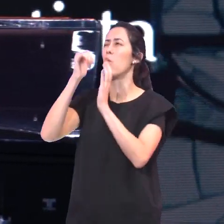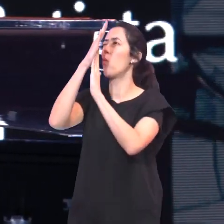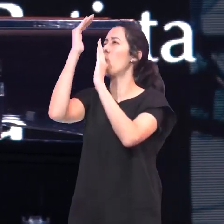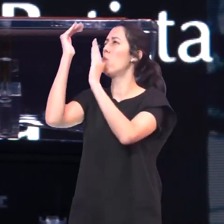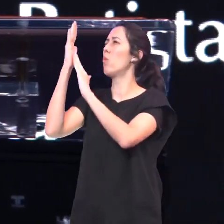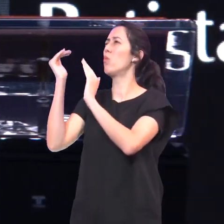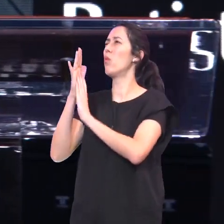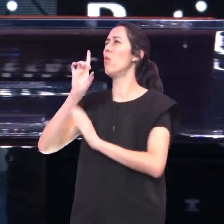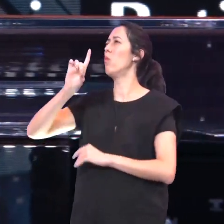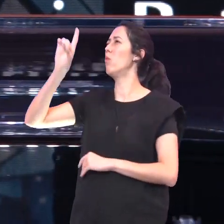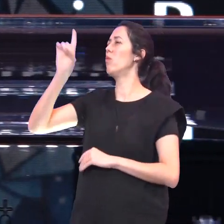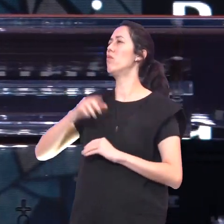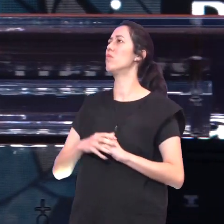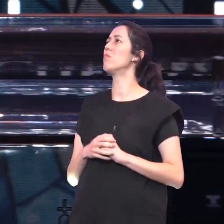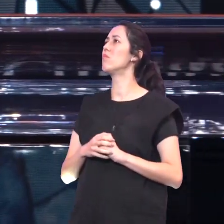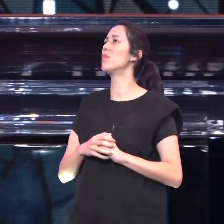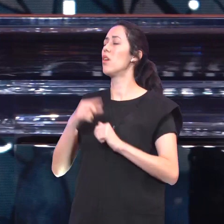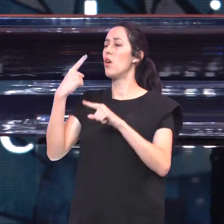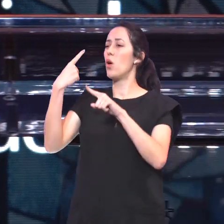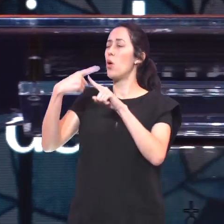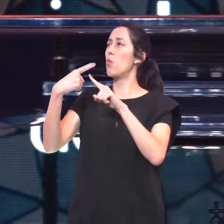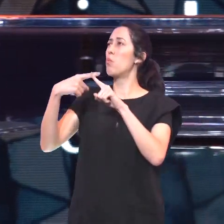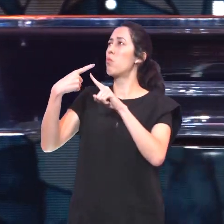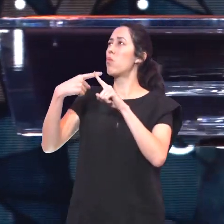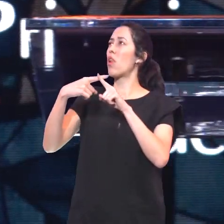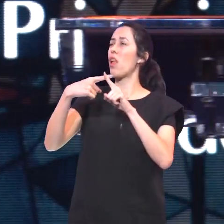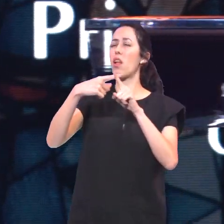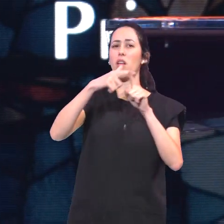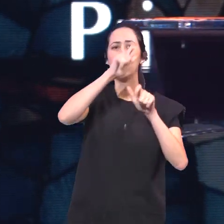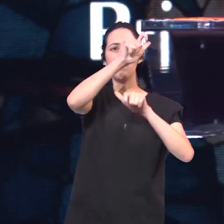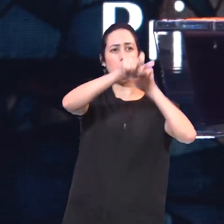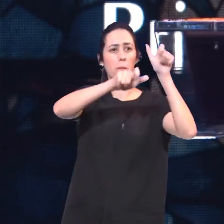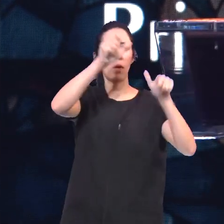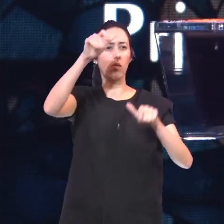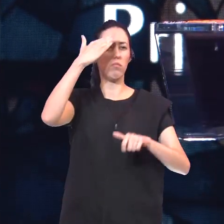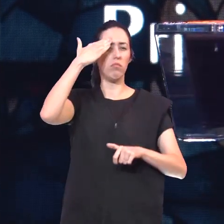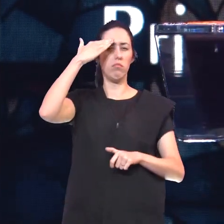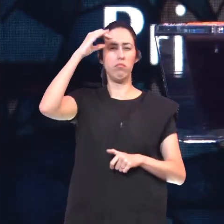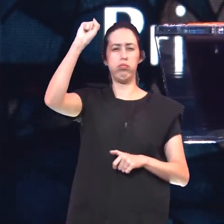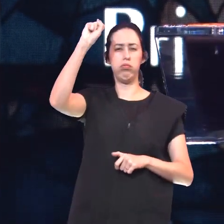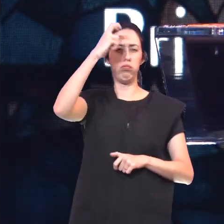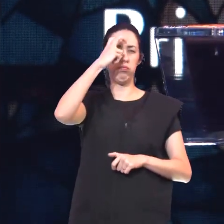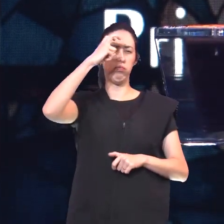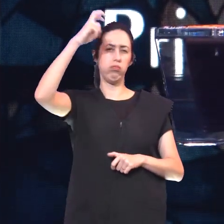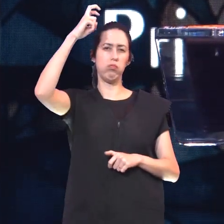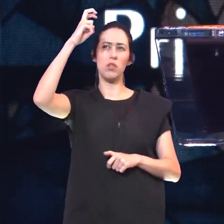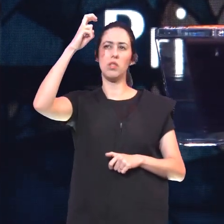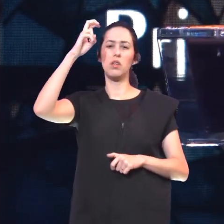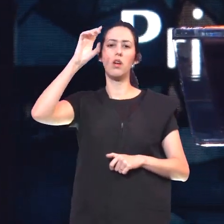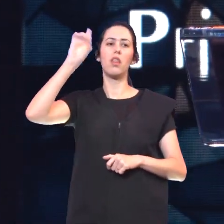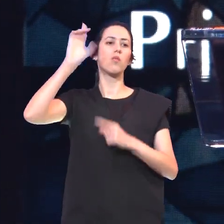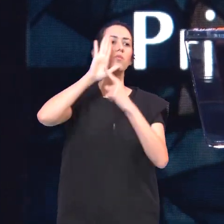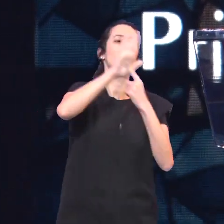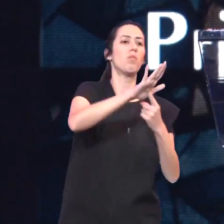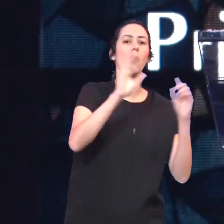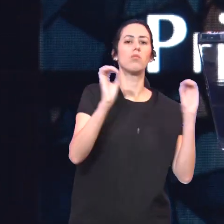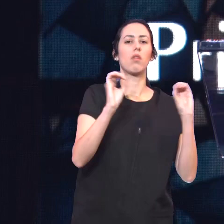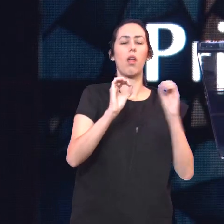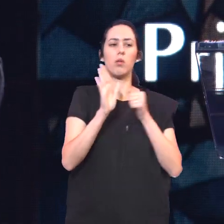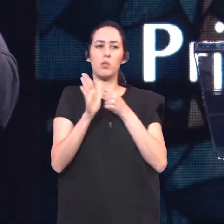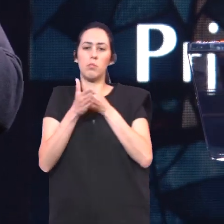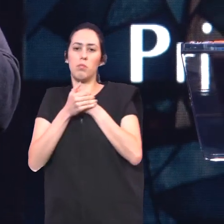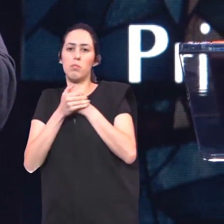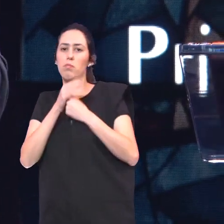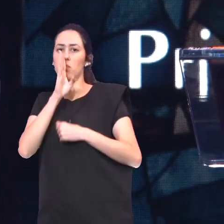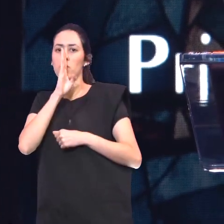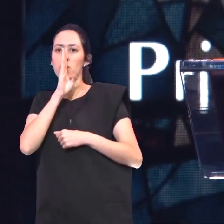Porque o Senhor Escondeu essas coisas Dos sábios E dos prudentes Mas o Senhor